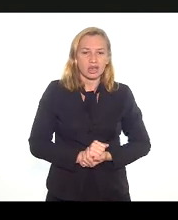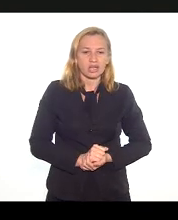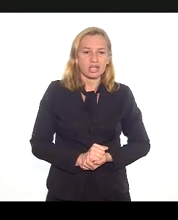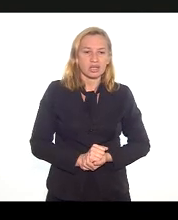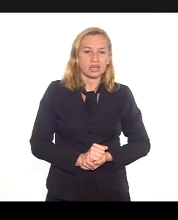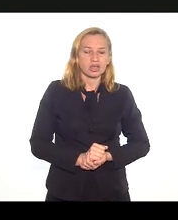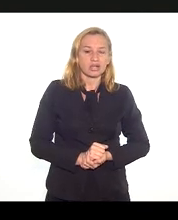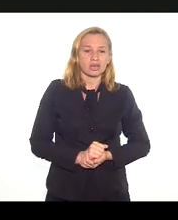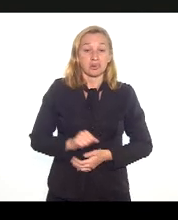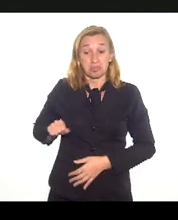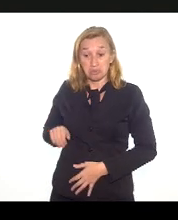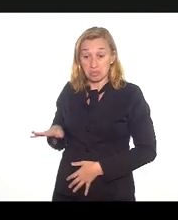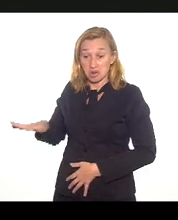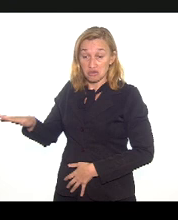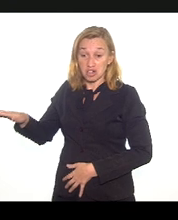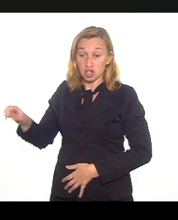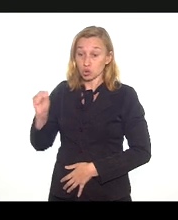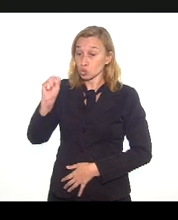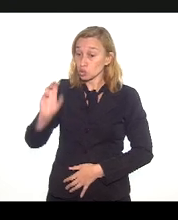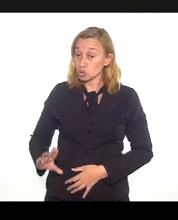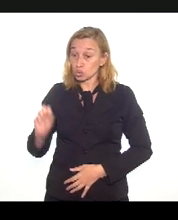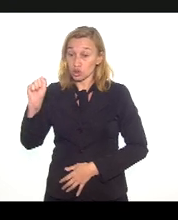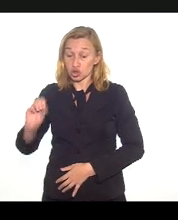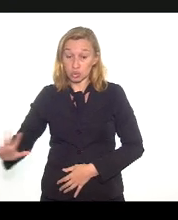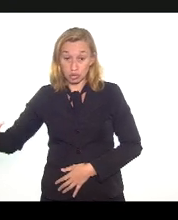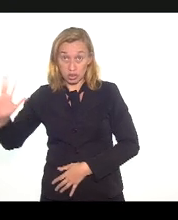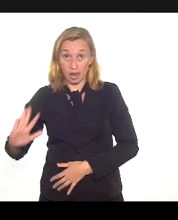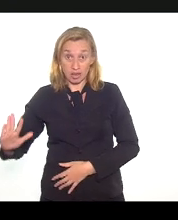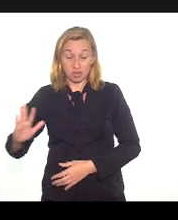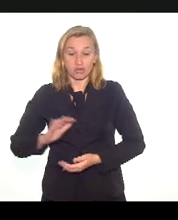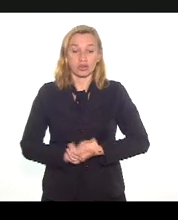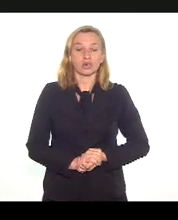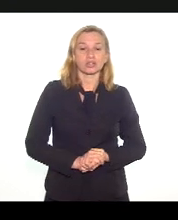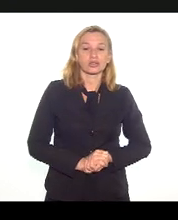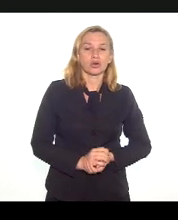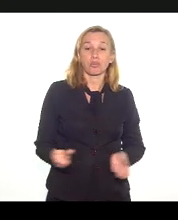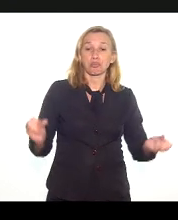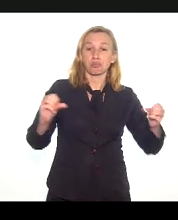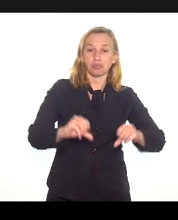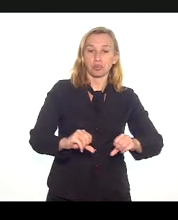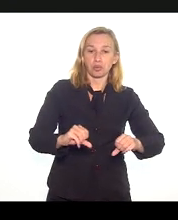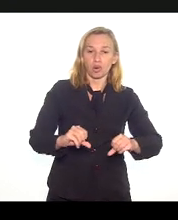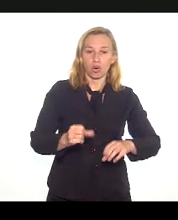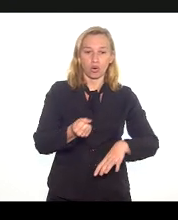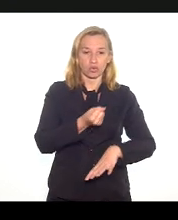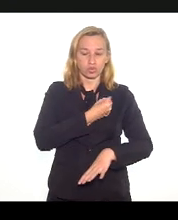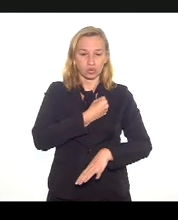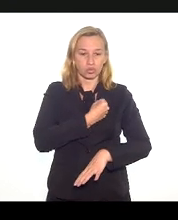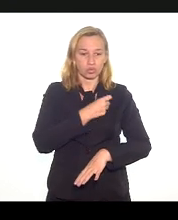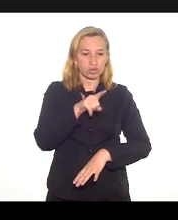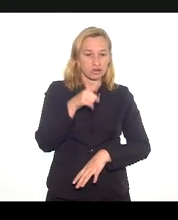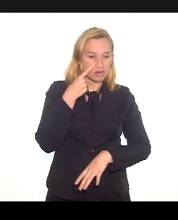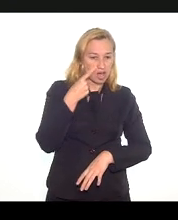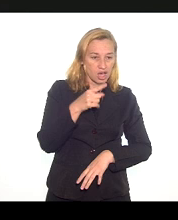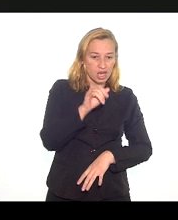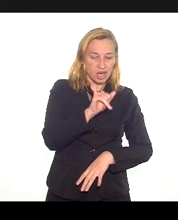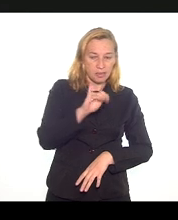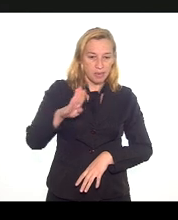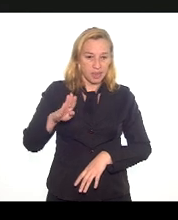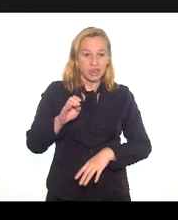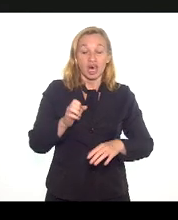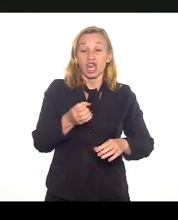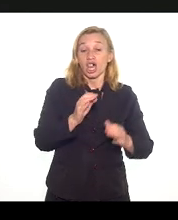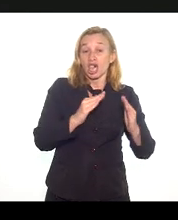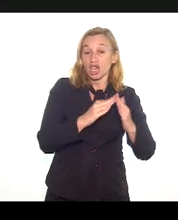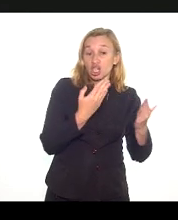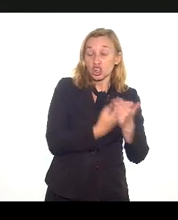periferias do Sistema do IDEB com mais de 100 mil habitantes, os nossos nas piores posições. Esse ranking aí do IDEB, Escola Pública